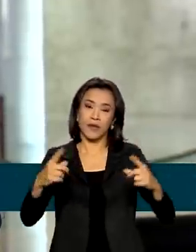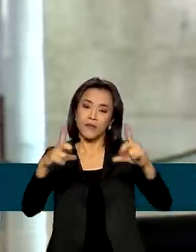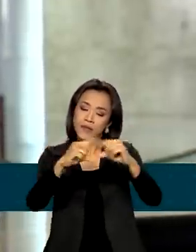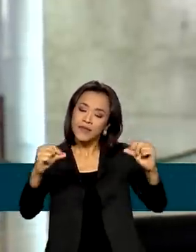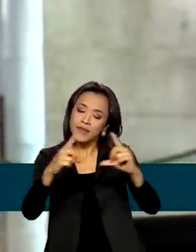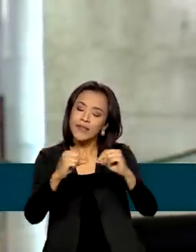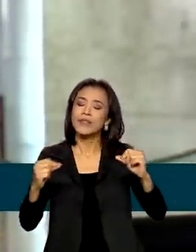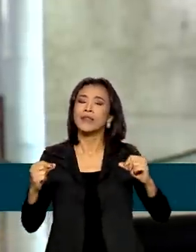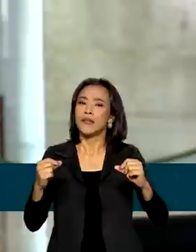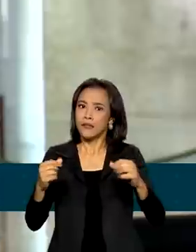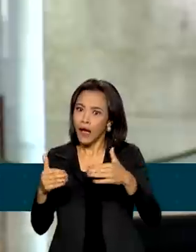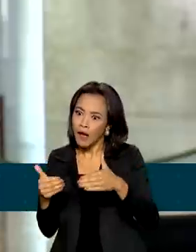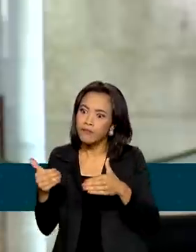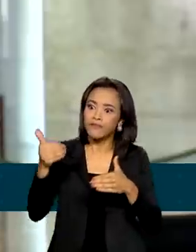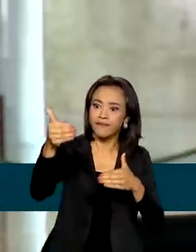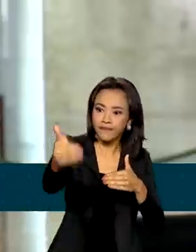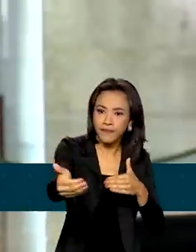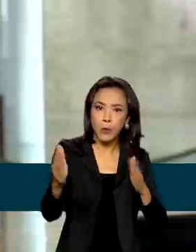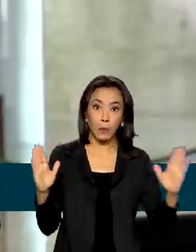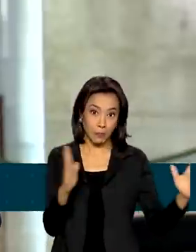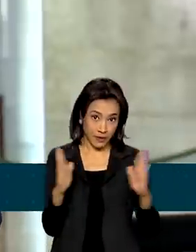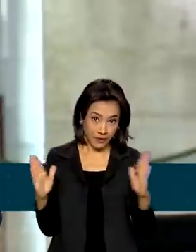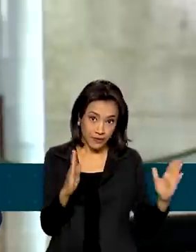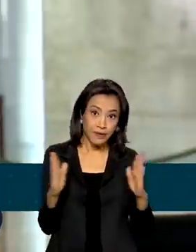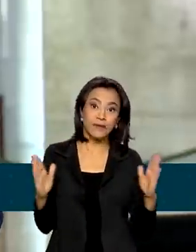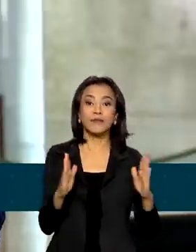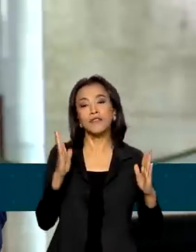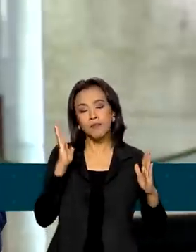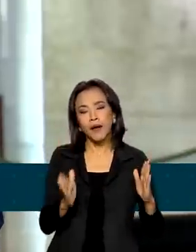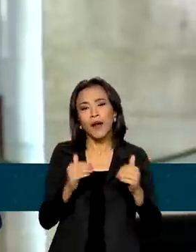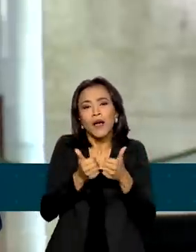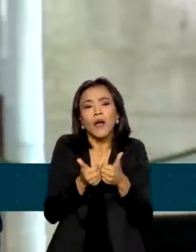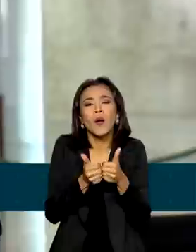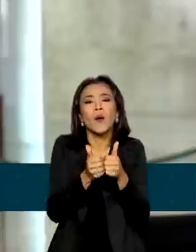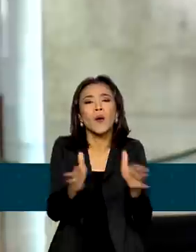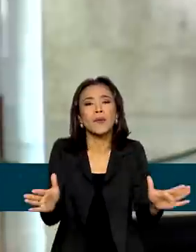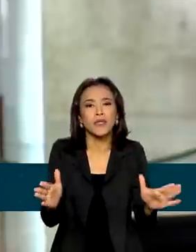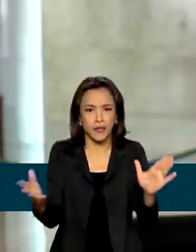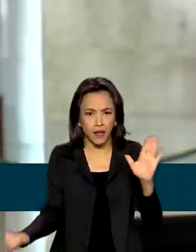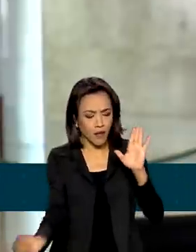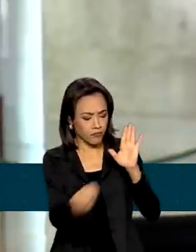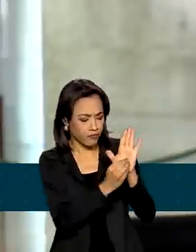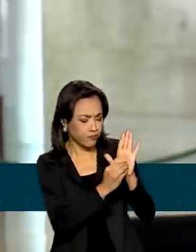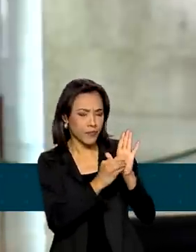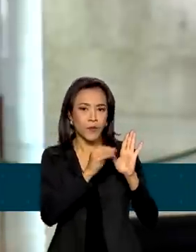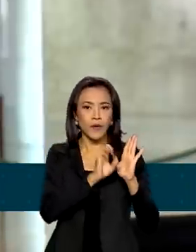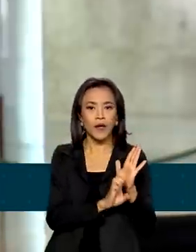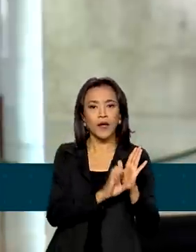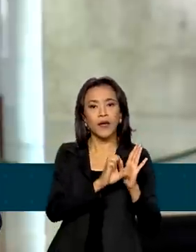adiantada em relação ao prazo estabelecido para a ativação lá no edital do leilão do